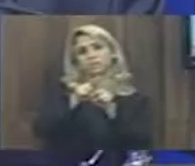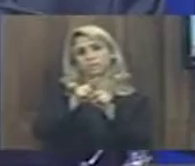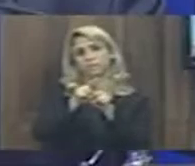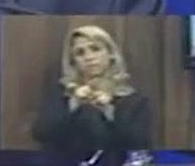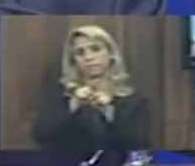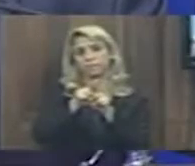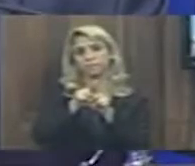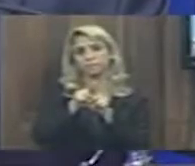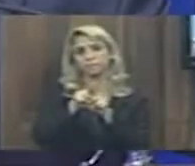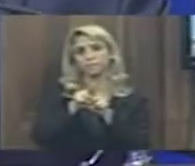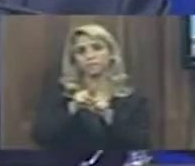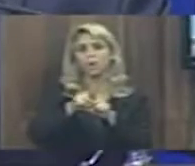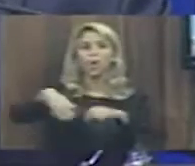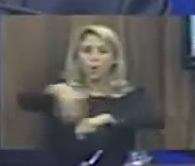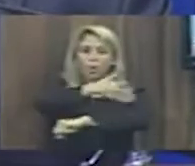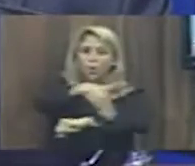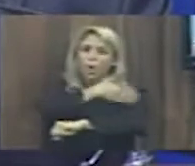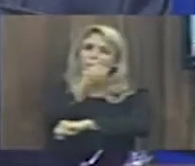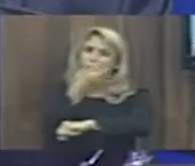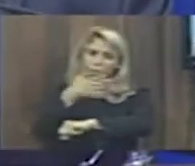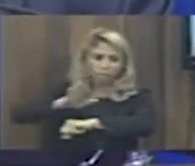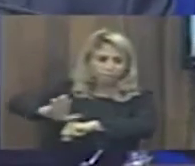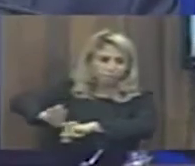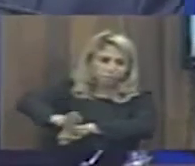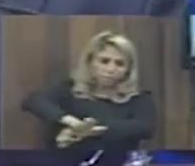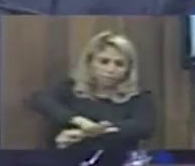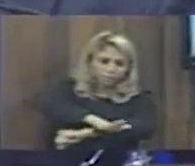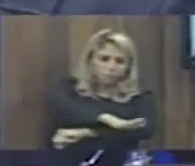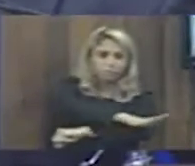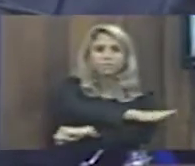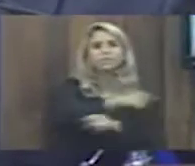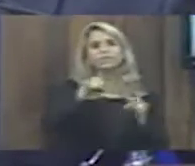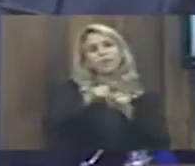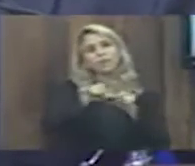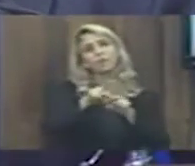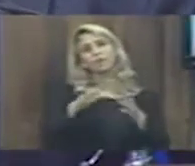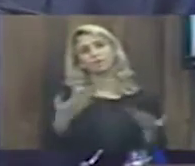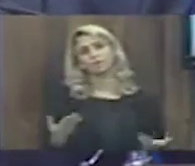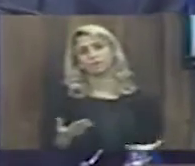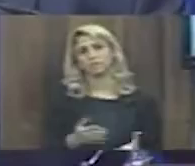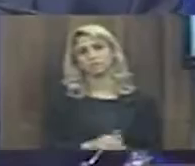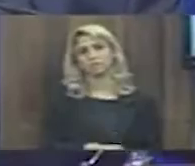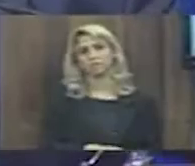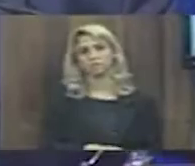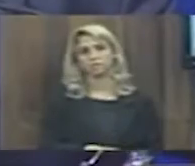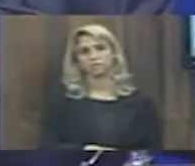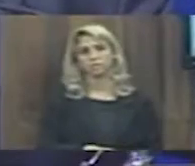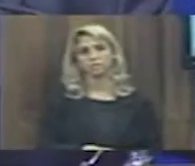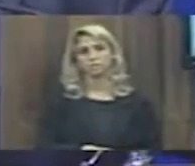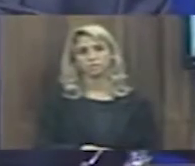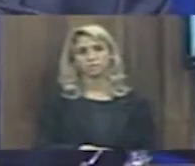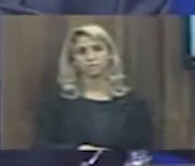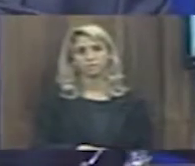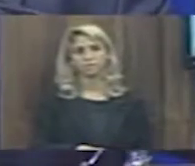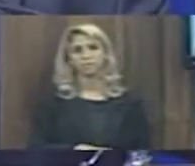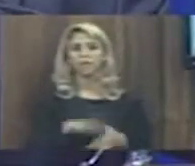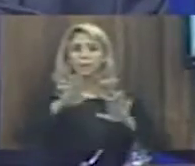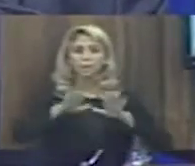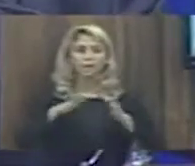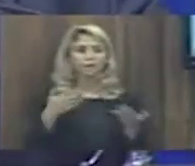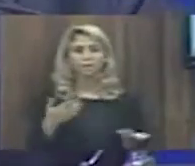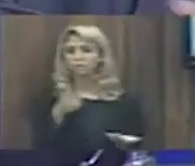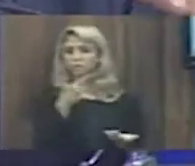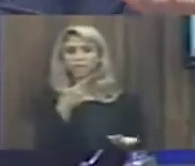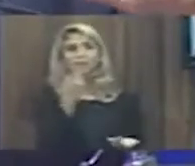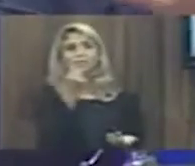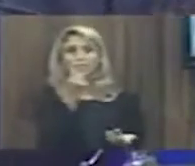as ruas bem feitinhas, ainda que nós não tenhamos orçamento